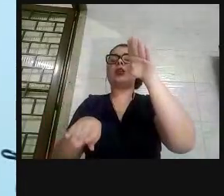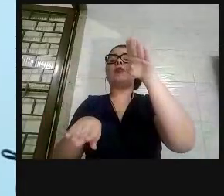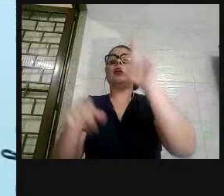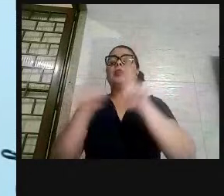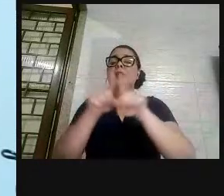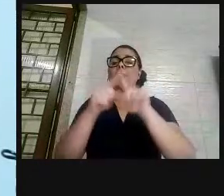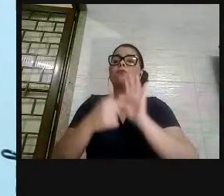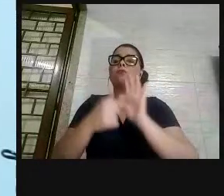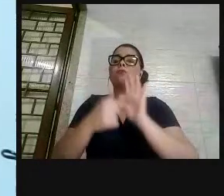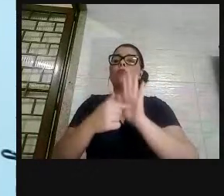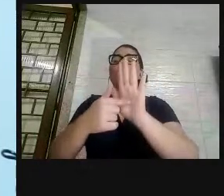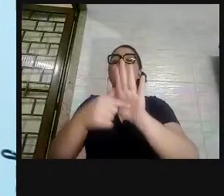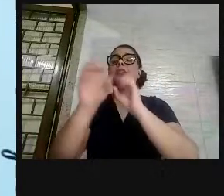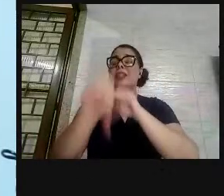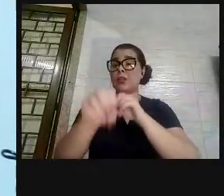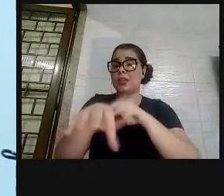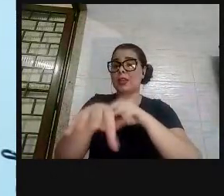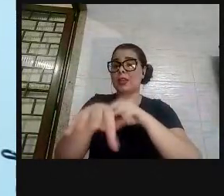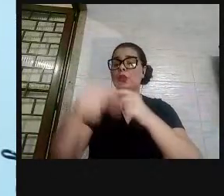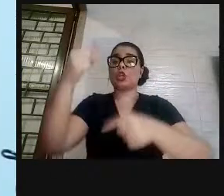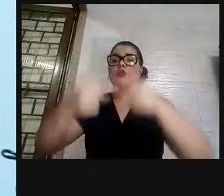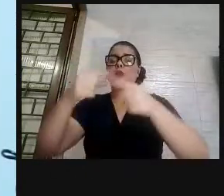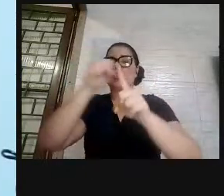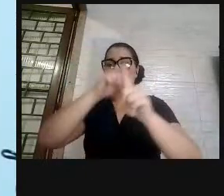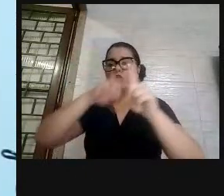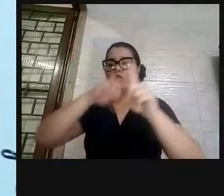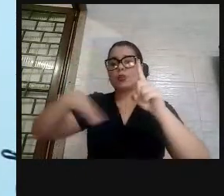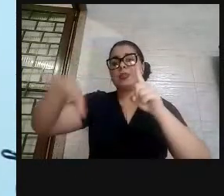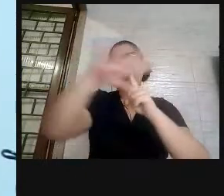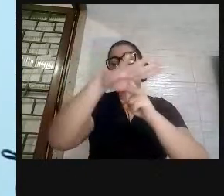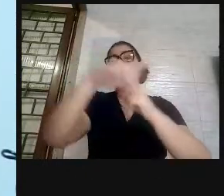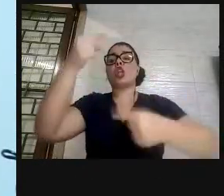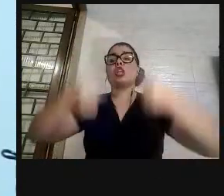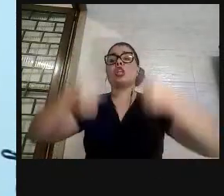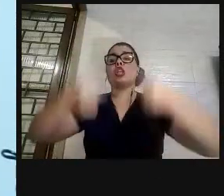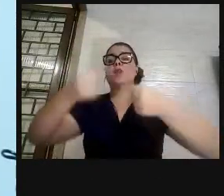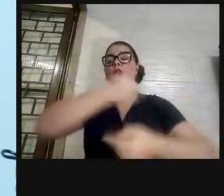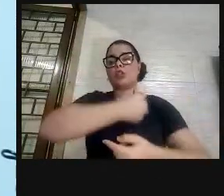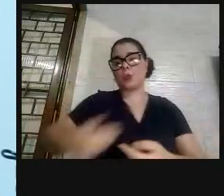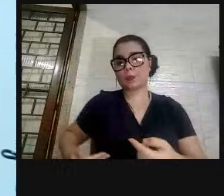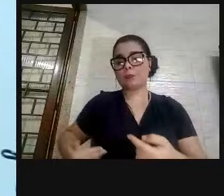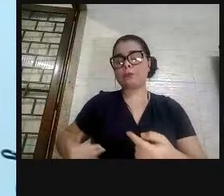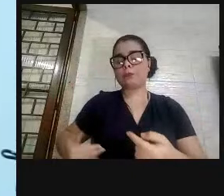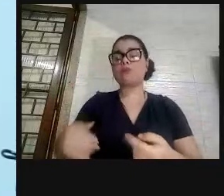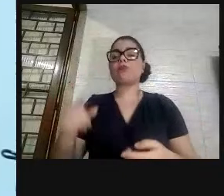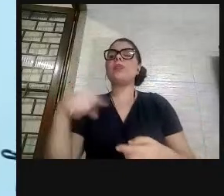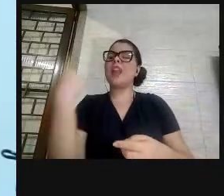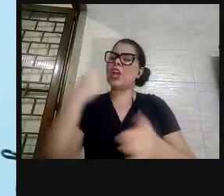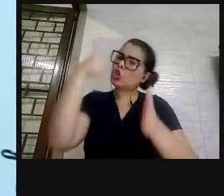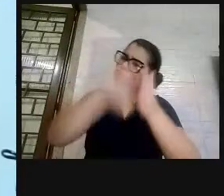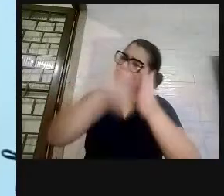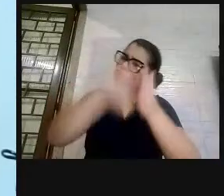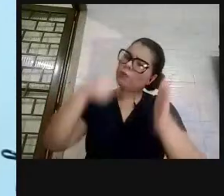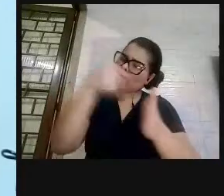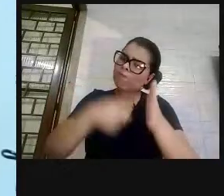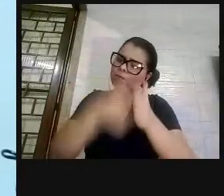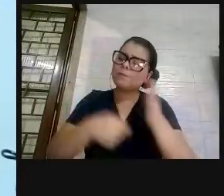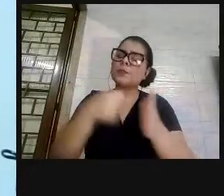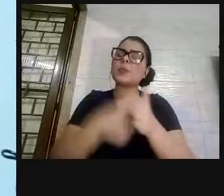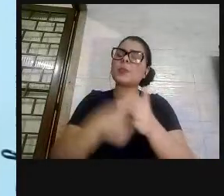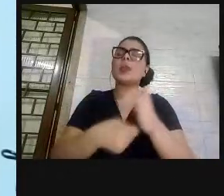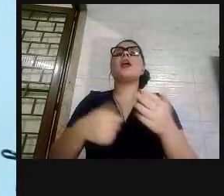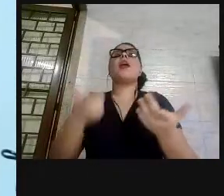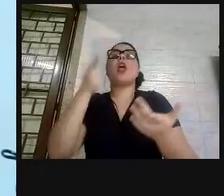repercute nas políticas sociais, repercute nas políticas públicas, e a nossa luta é permanentemente superar,